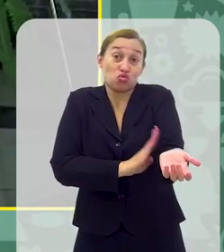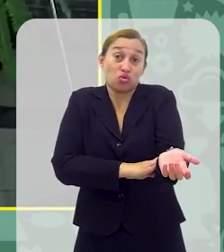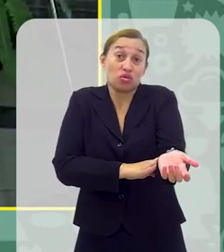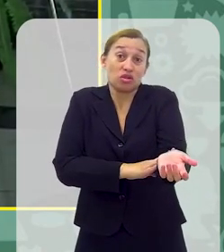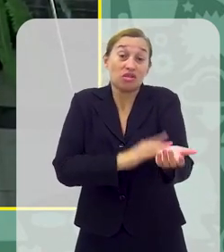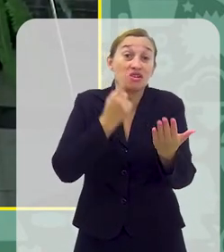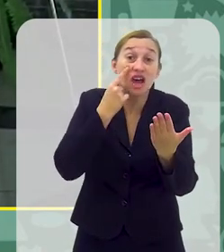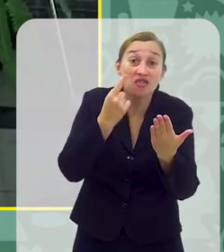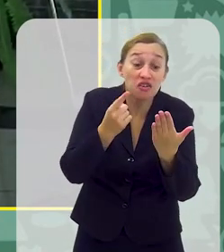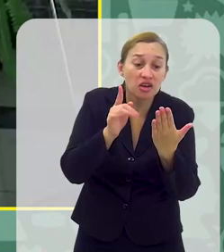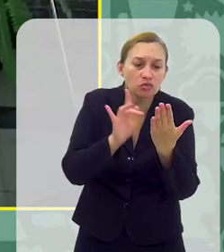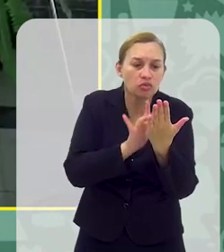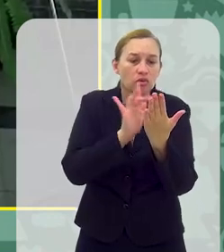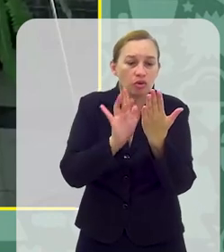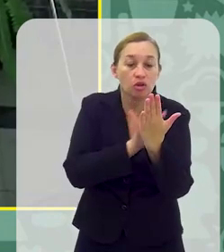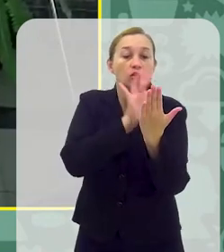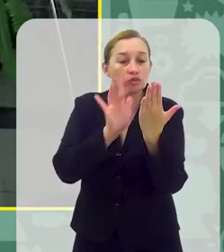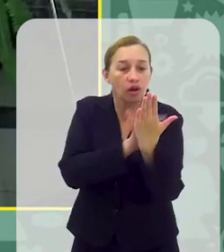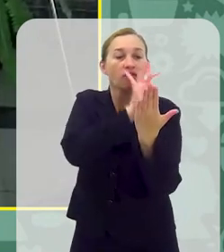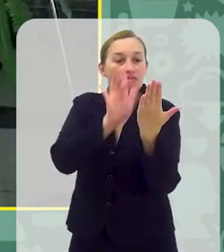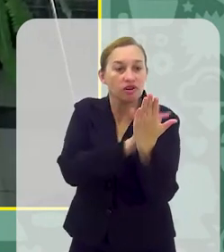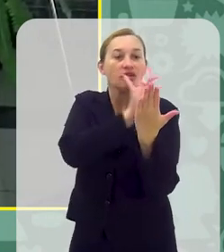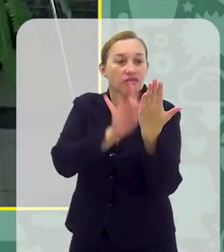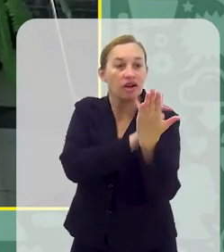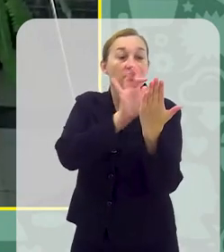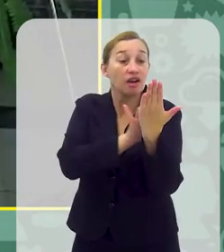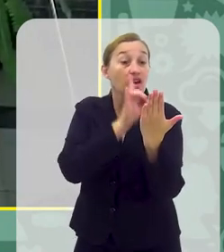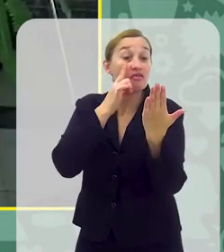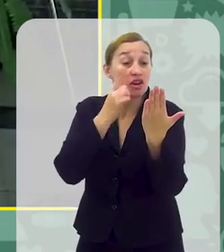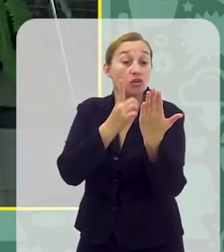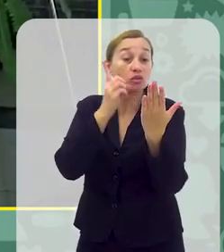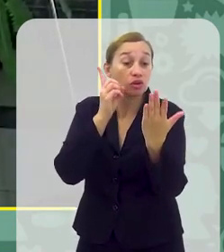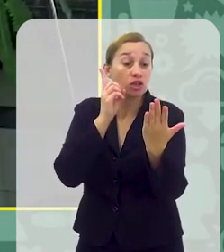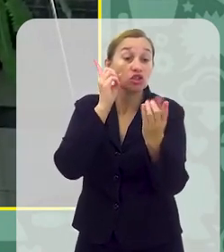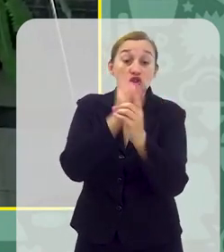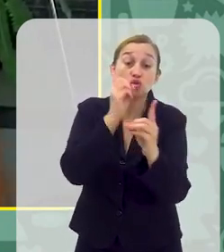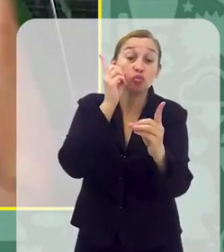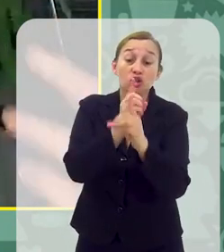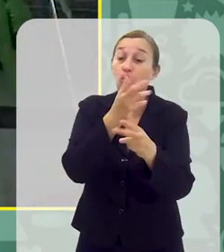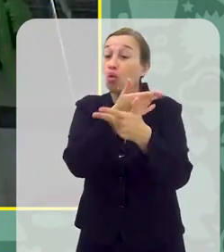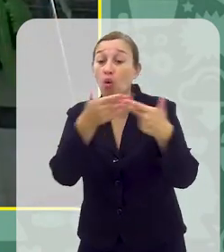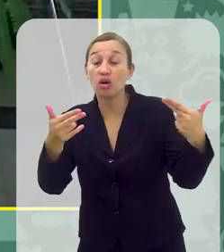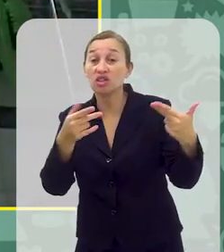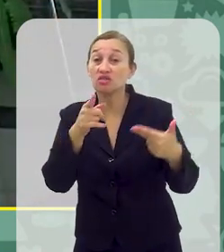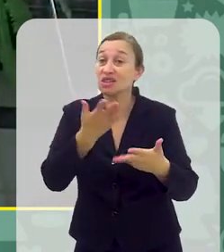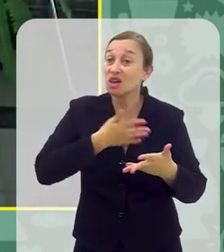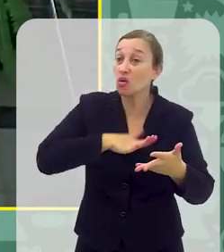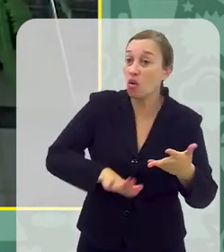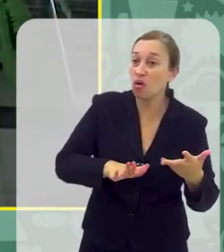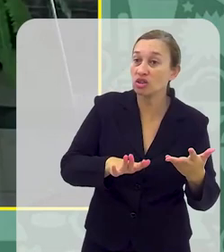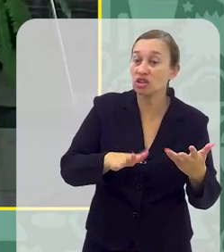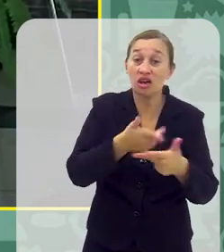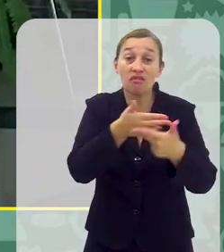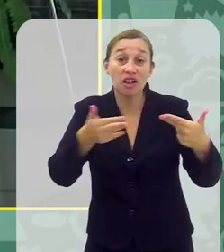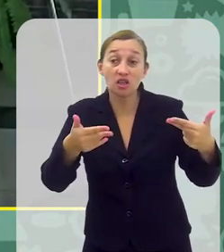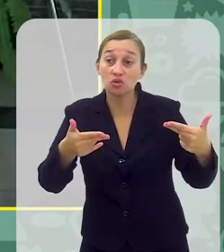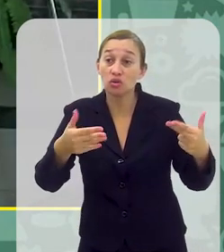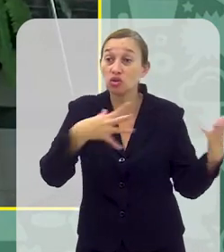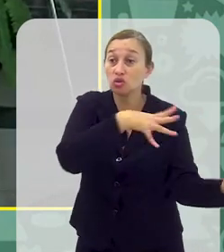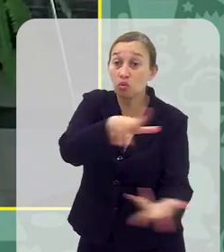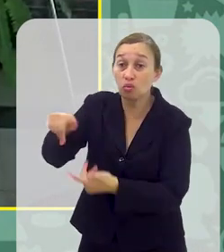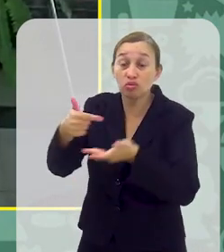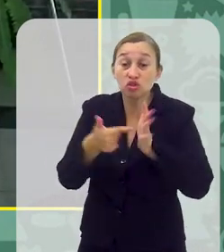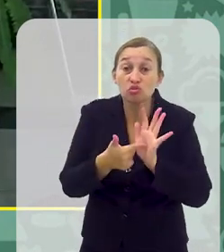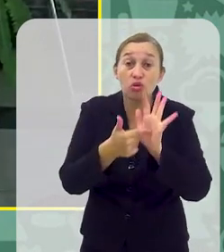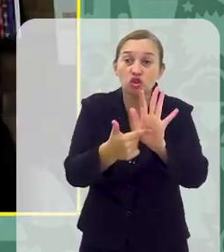mesmo Porque ele vai Refinando muito Ele vai descobrindo Muito o que você gosta E só vai Naquele um milhão De coisas que ele tem Milhões e milhões De